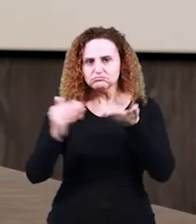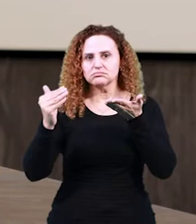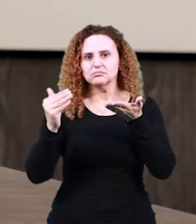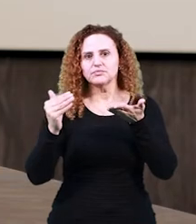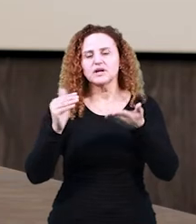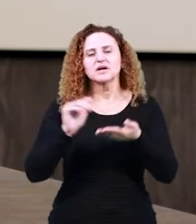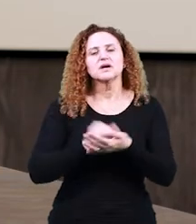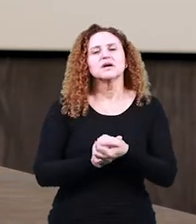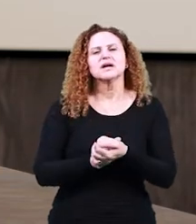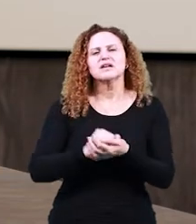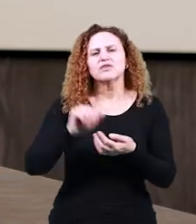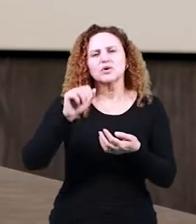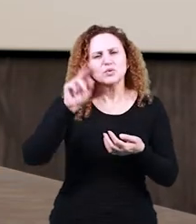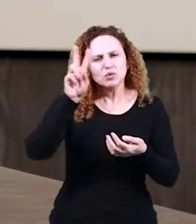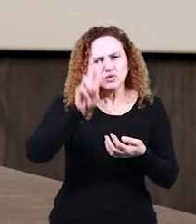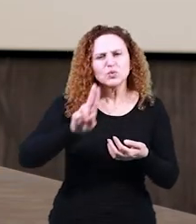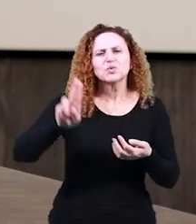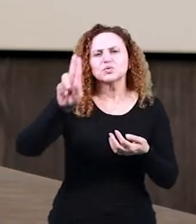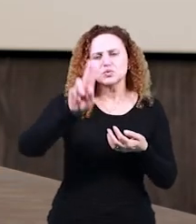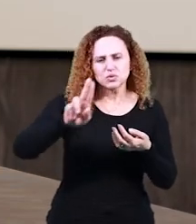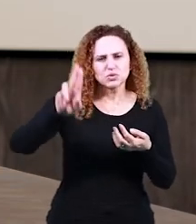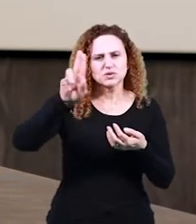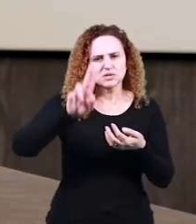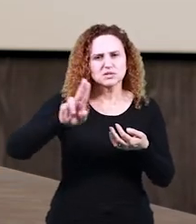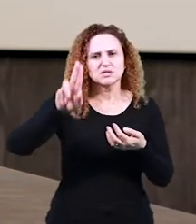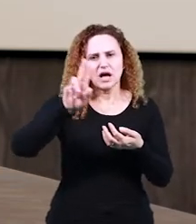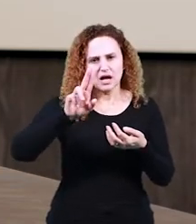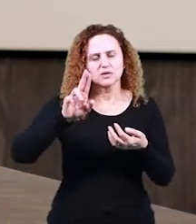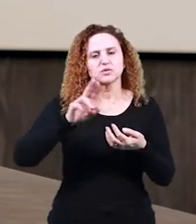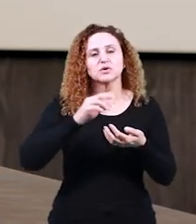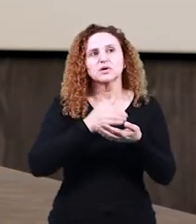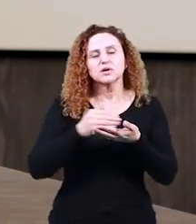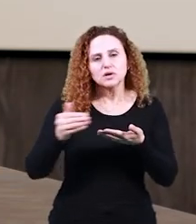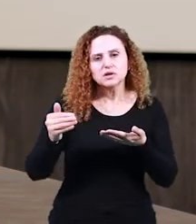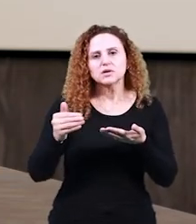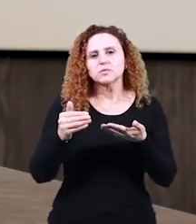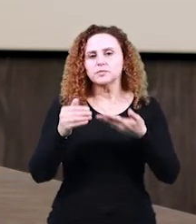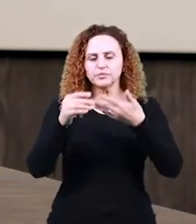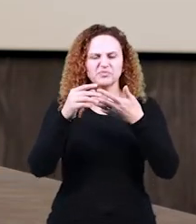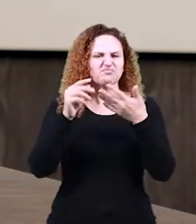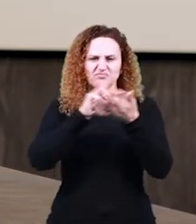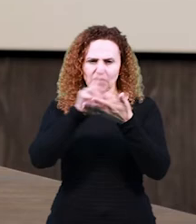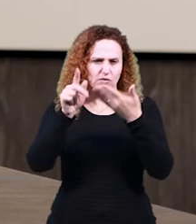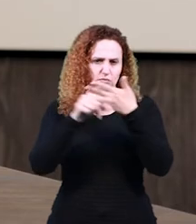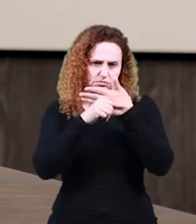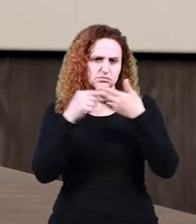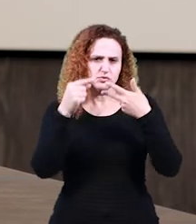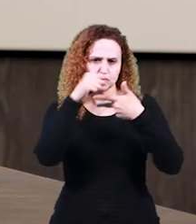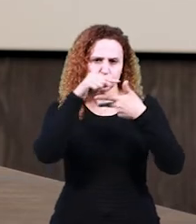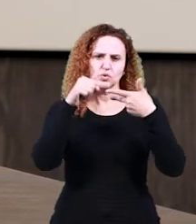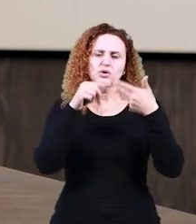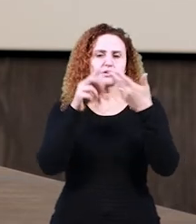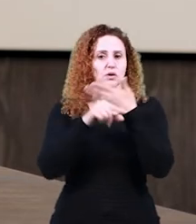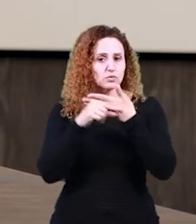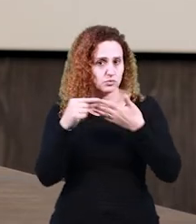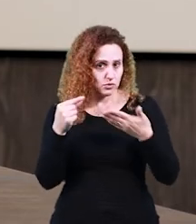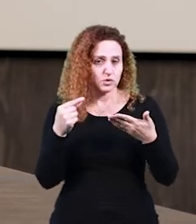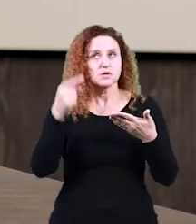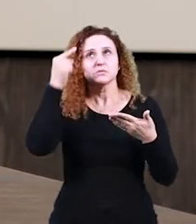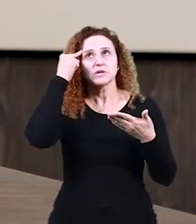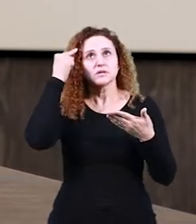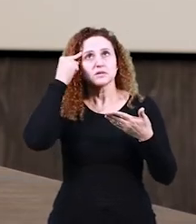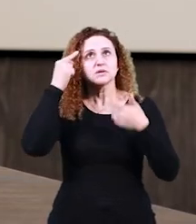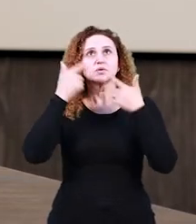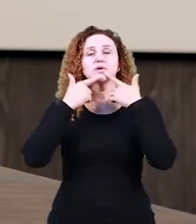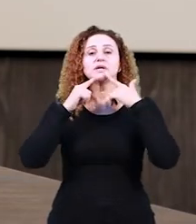chamado William Bright. Então, é ele que dá o nome de sociolinguística, pensando justamente nessas relações entre a